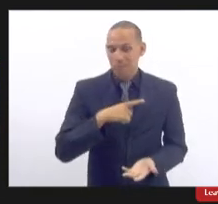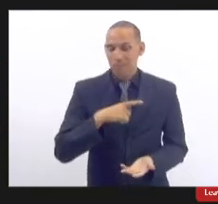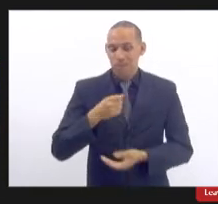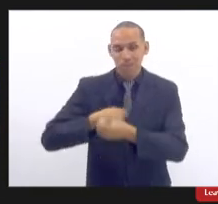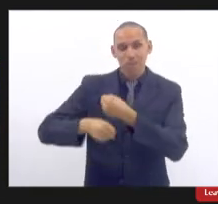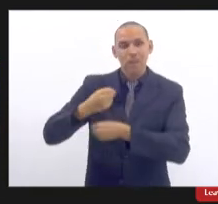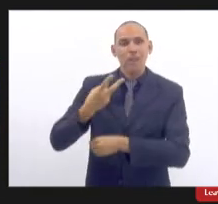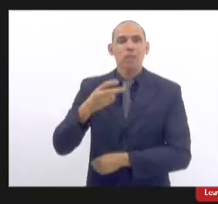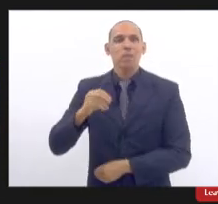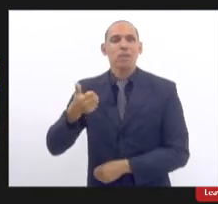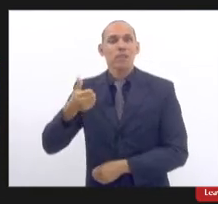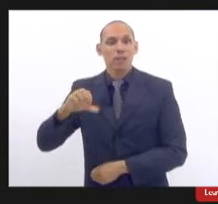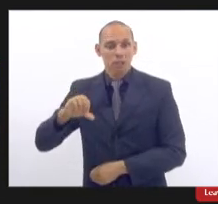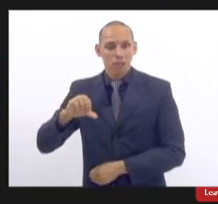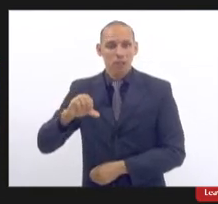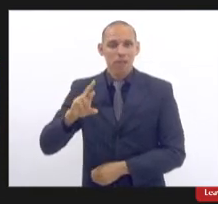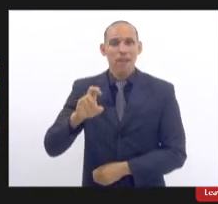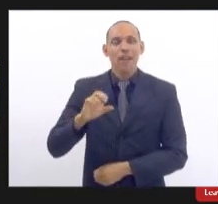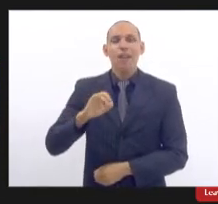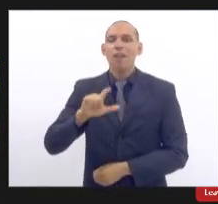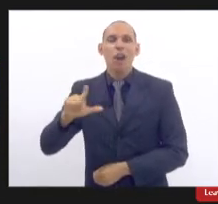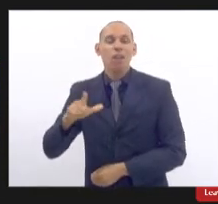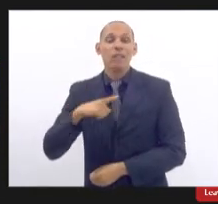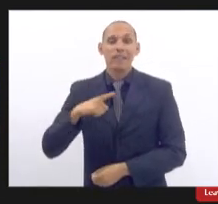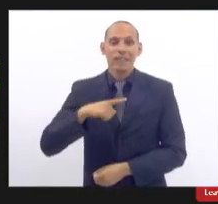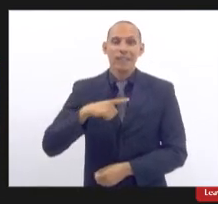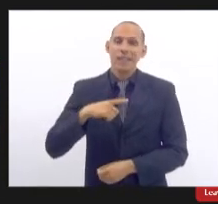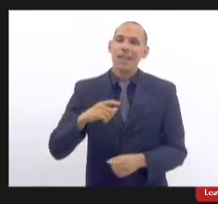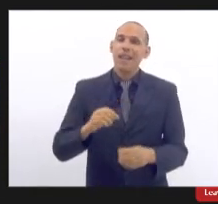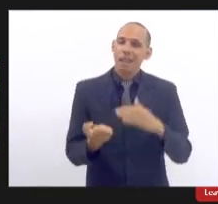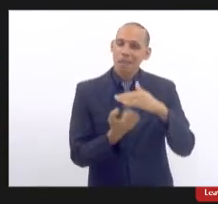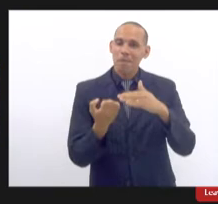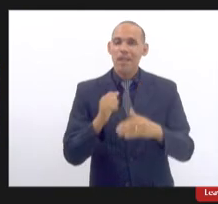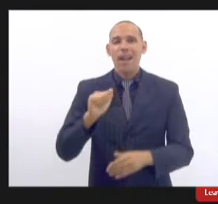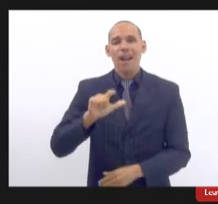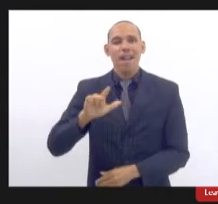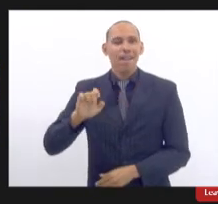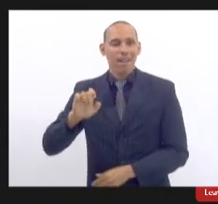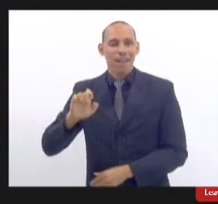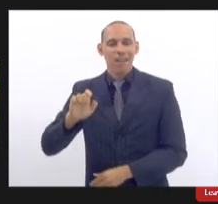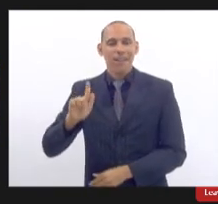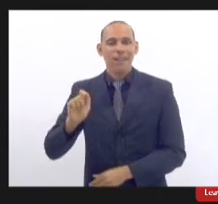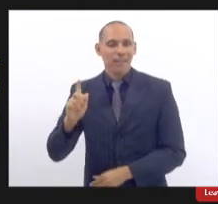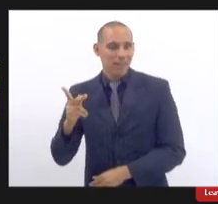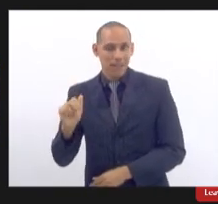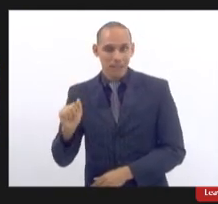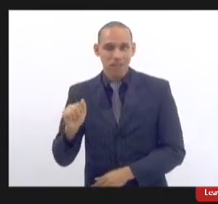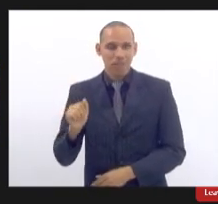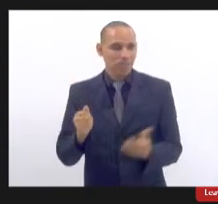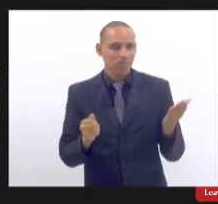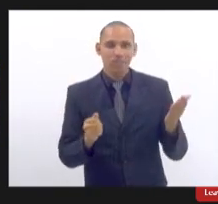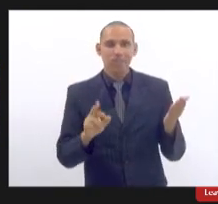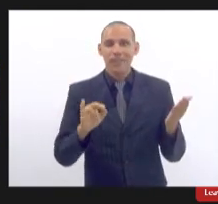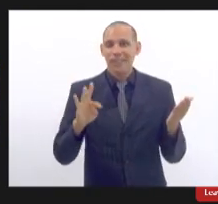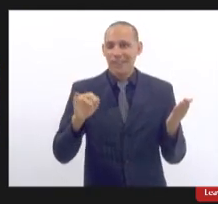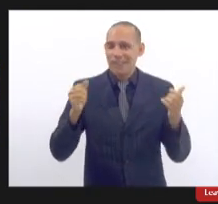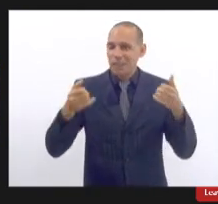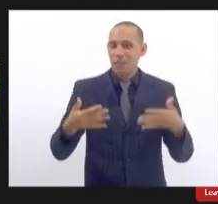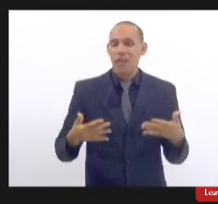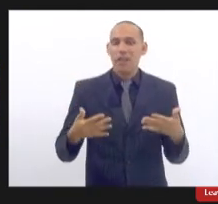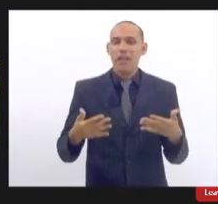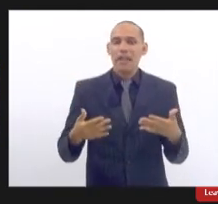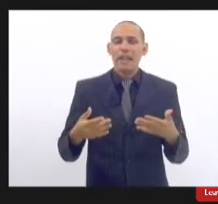houve um recall da empresa Allergan como a doutora Rita citou e em dezembro de